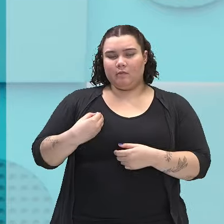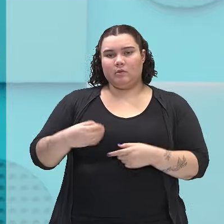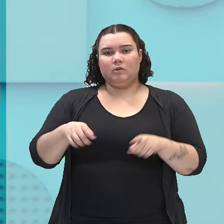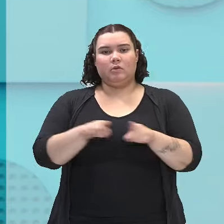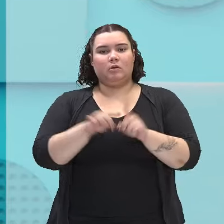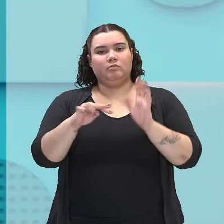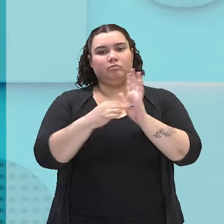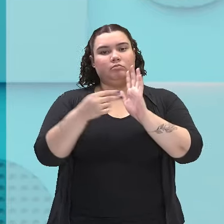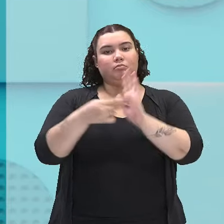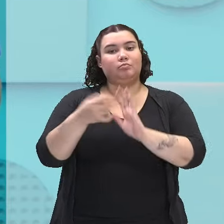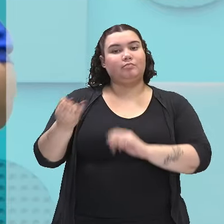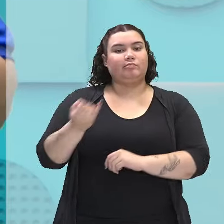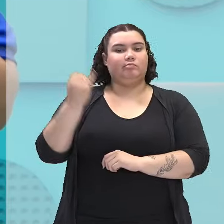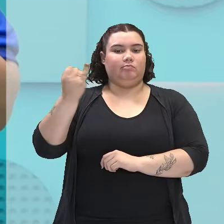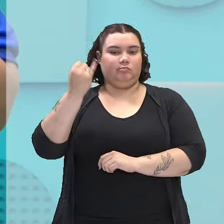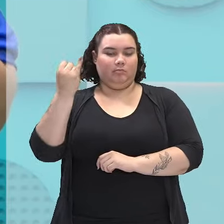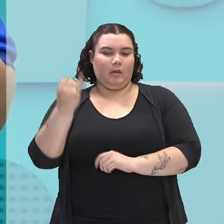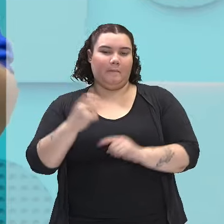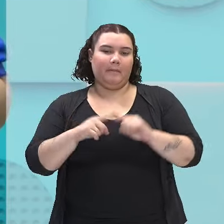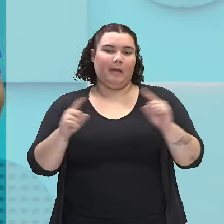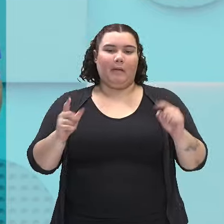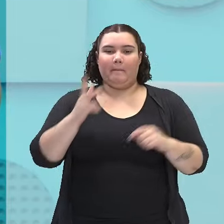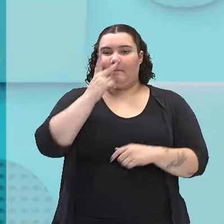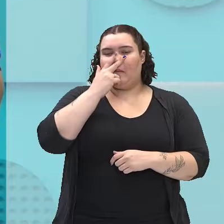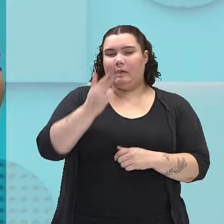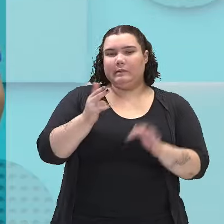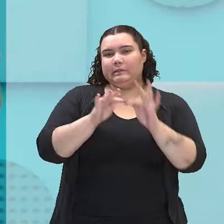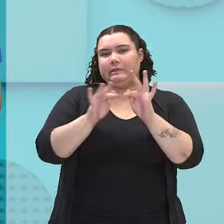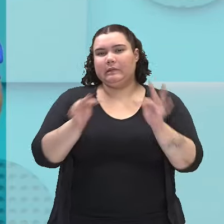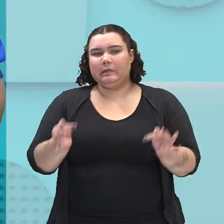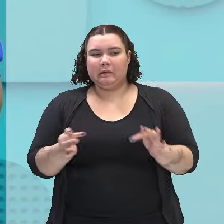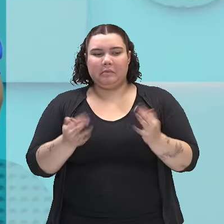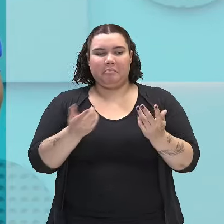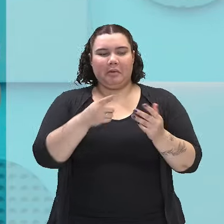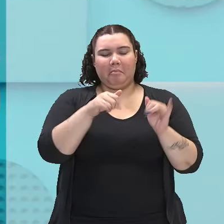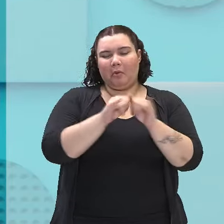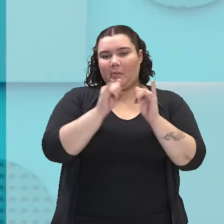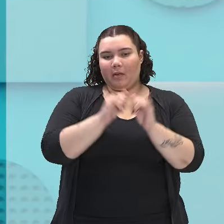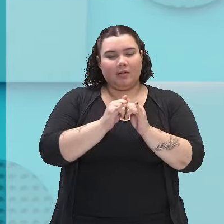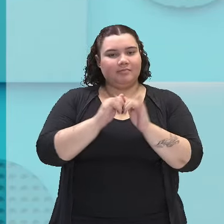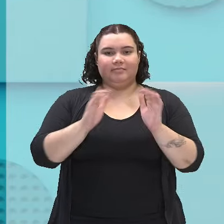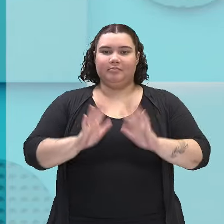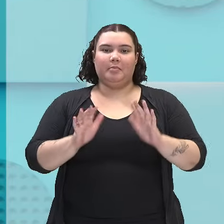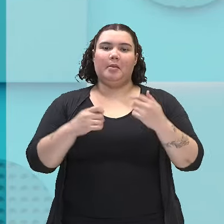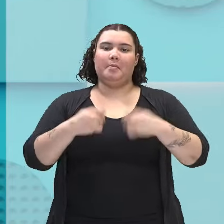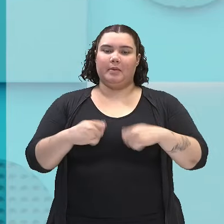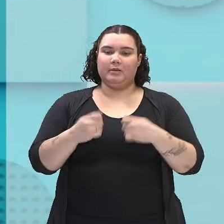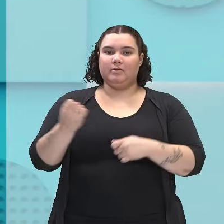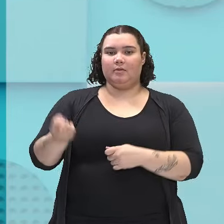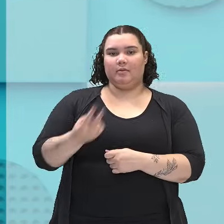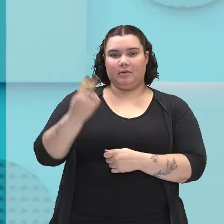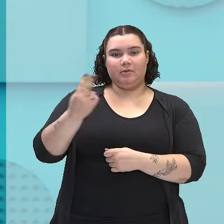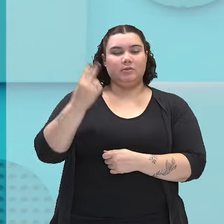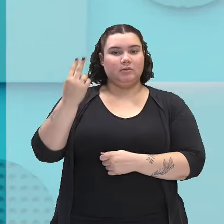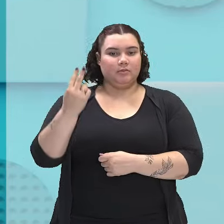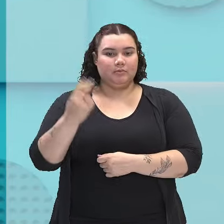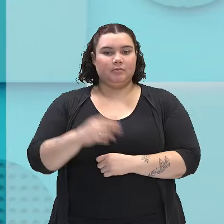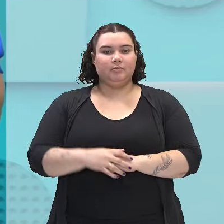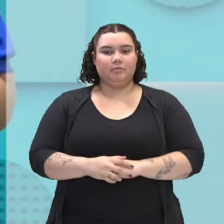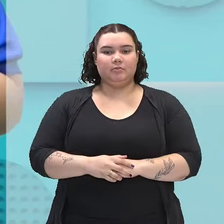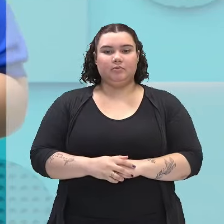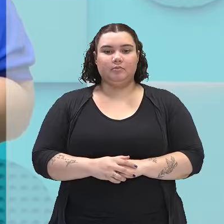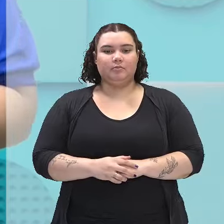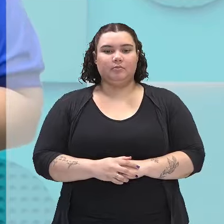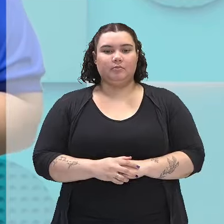Mesmo que pareçam, assim, banais, insignificantes à primeira vista. Então, como nós já colocamos,